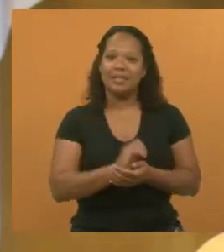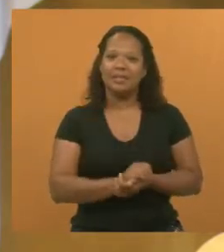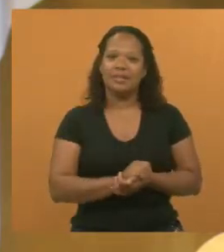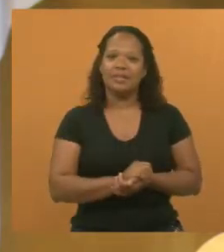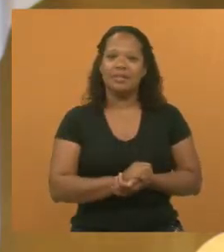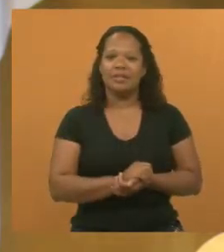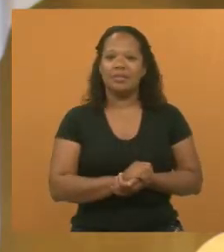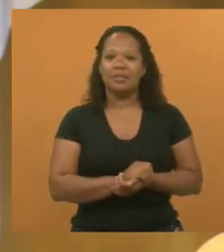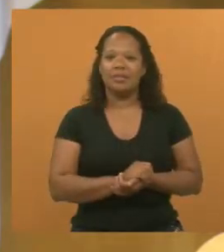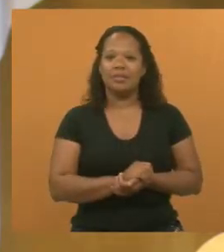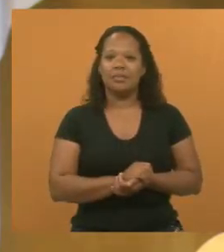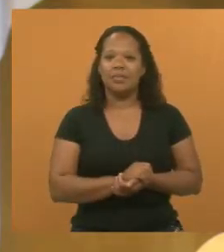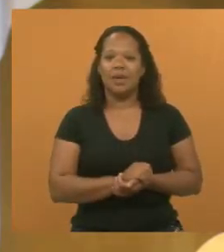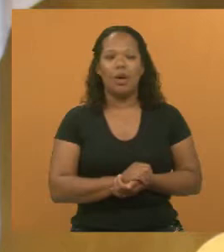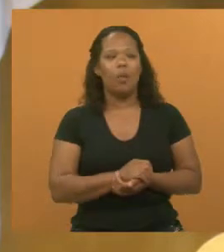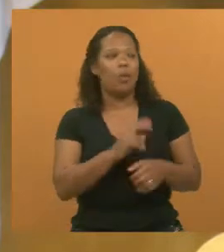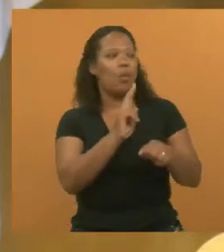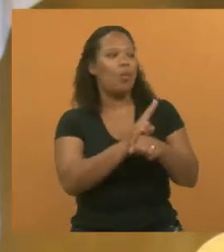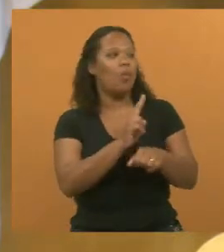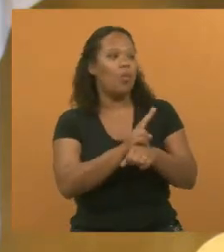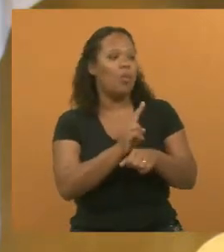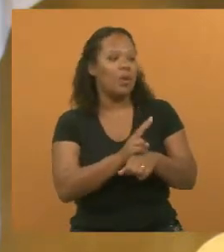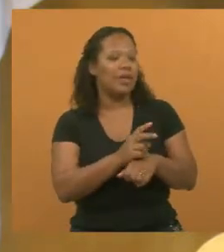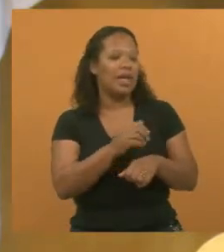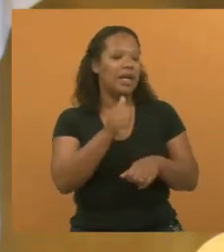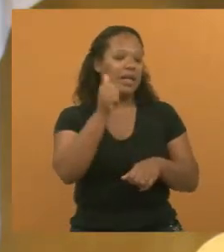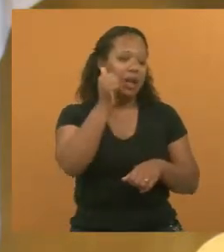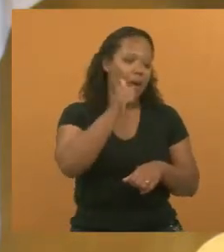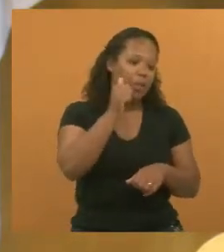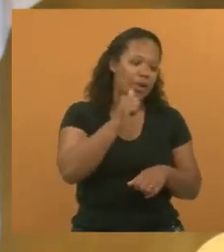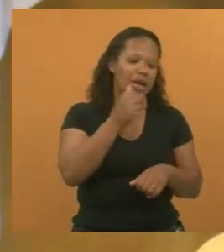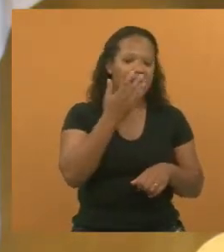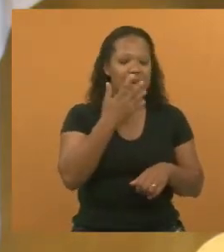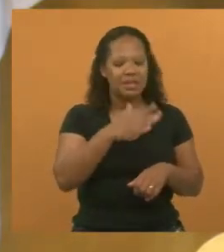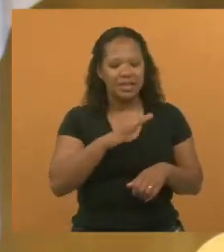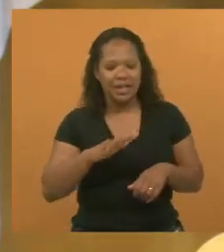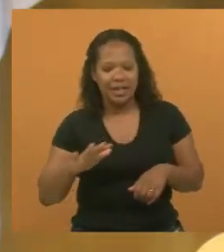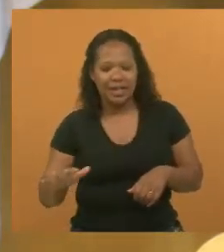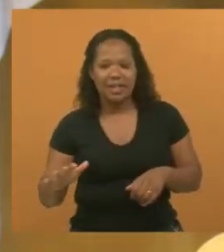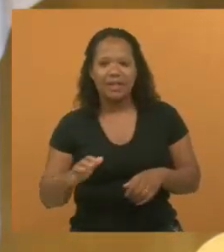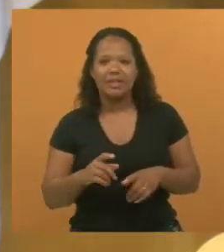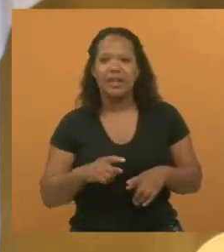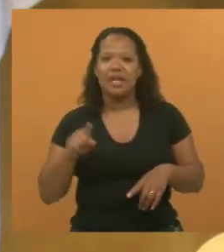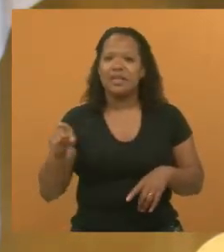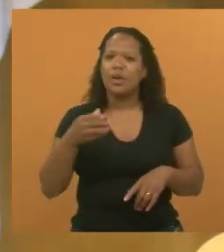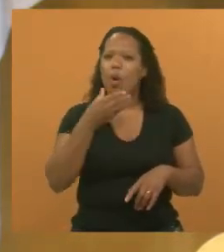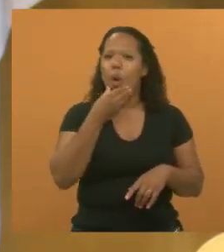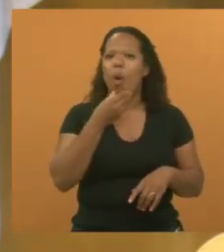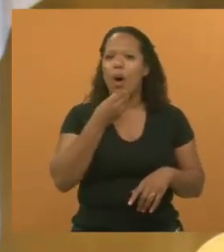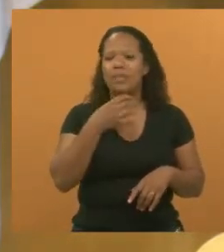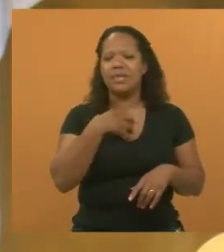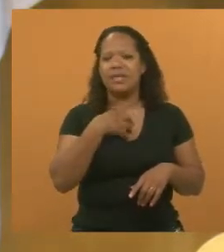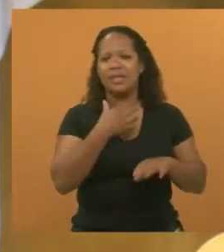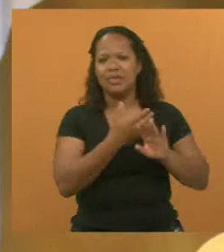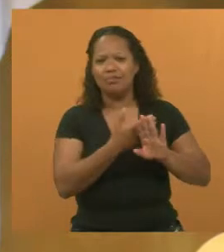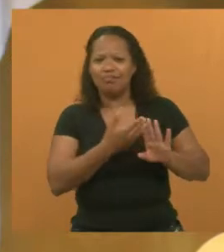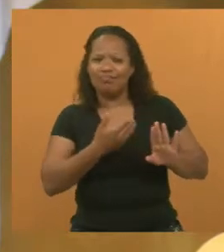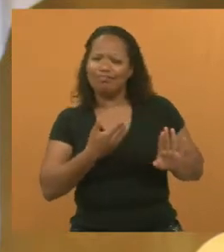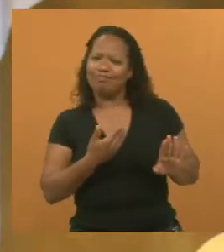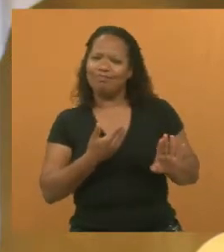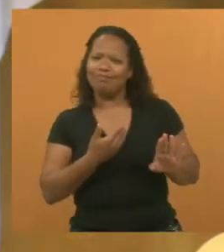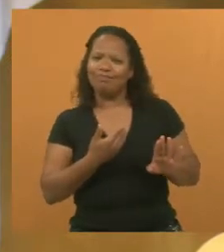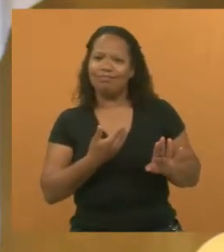prioritariamente à mulher, à criança, e este homem que se sente excluído, por muitas